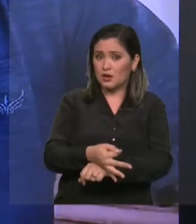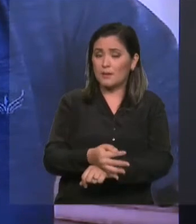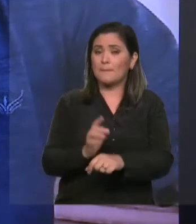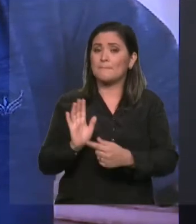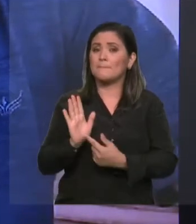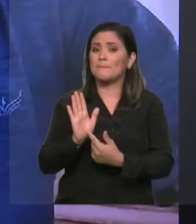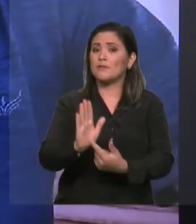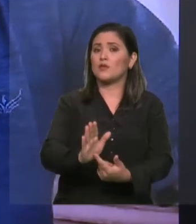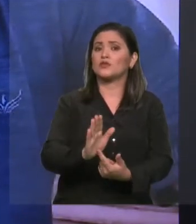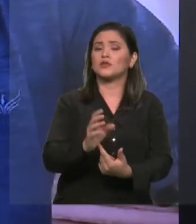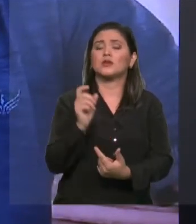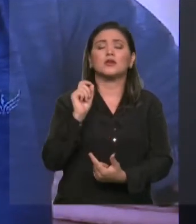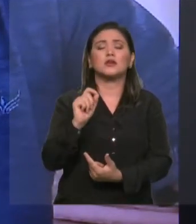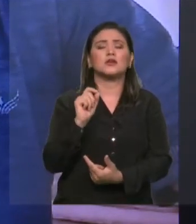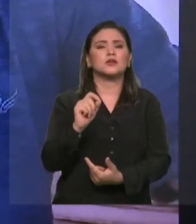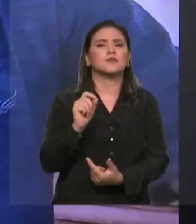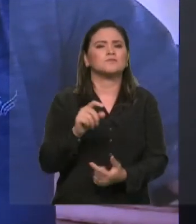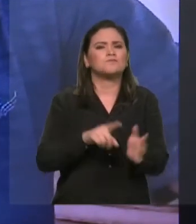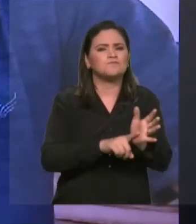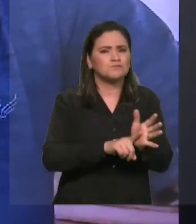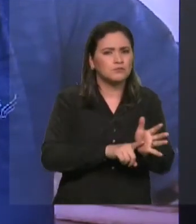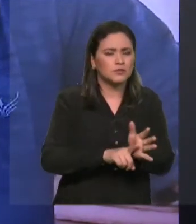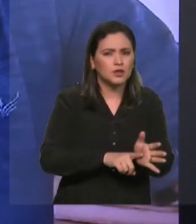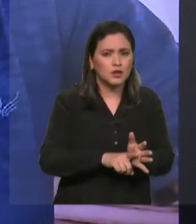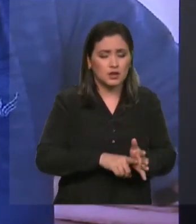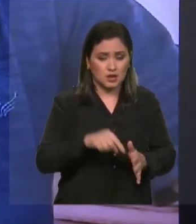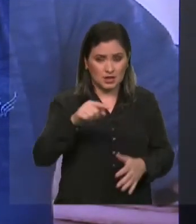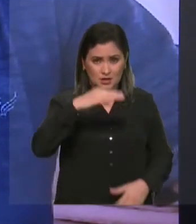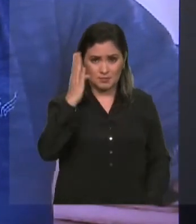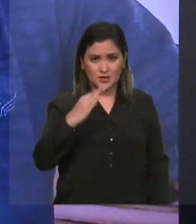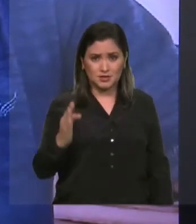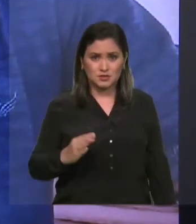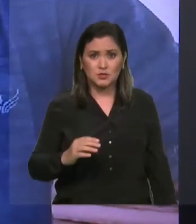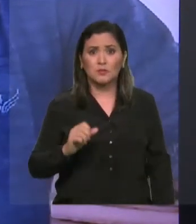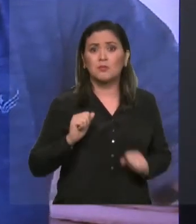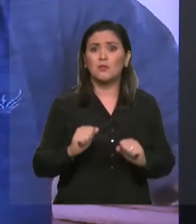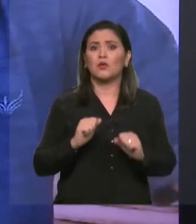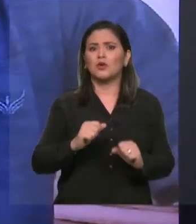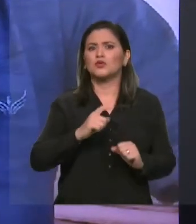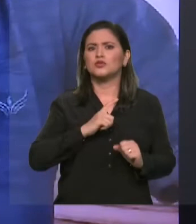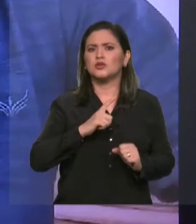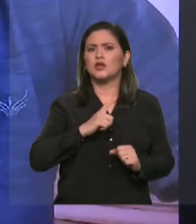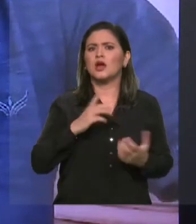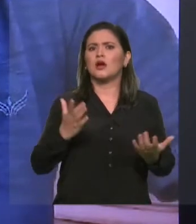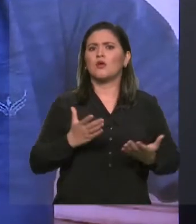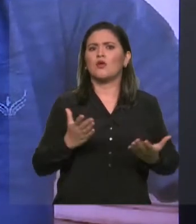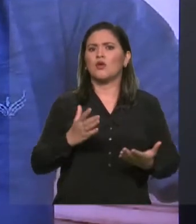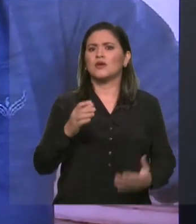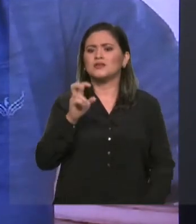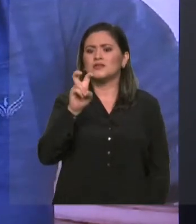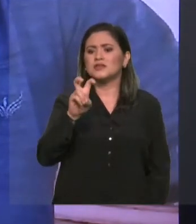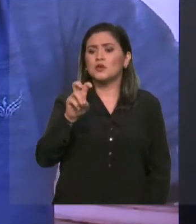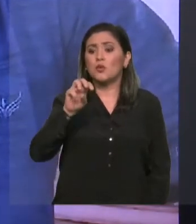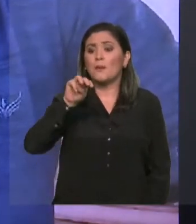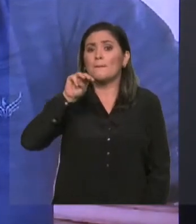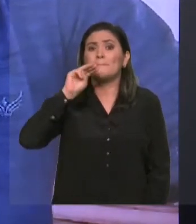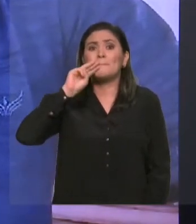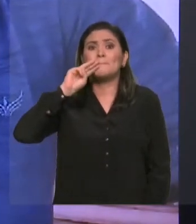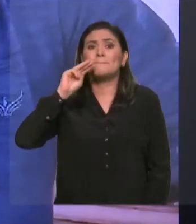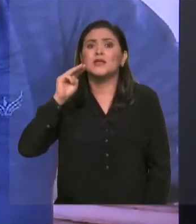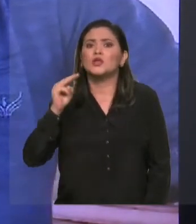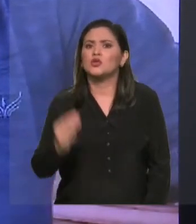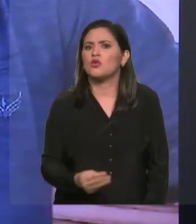possa ter hoje em torno de 5 milhões de infectados. trazendo na proporção para o Maranhão,